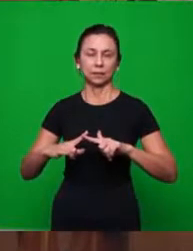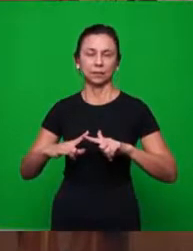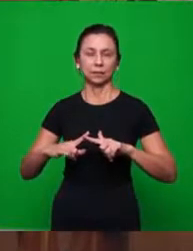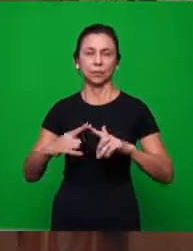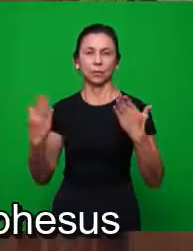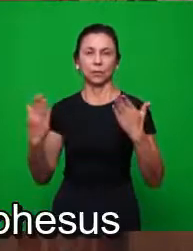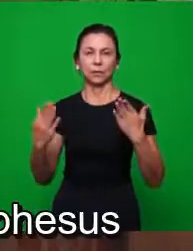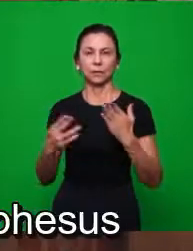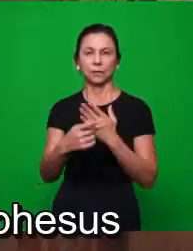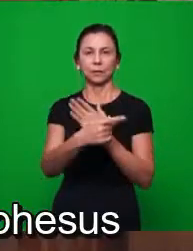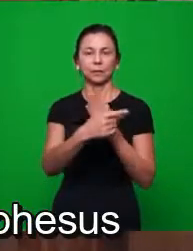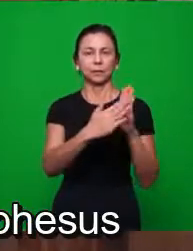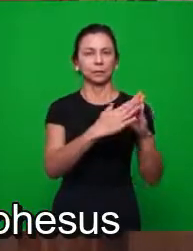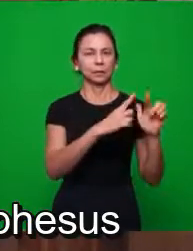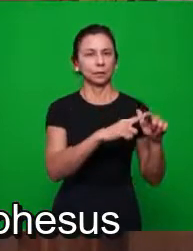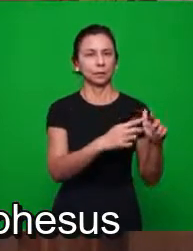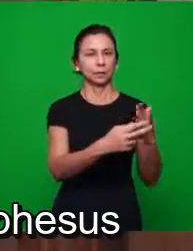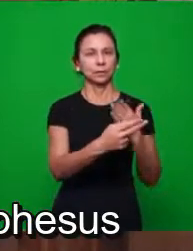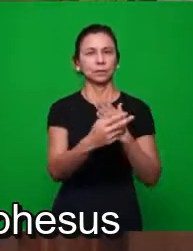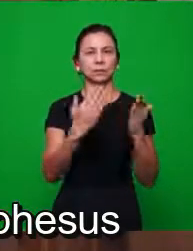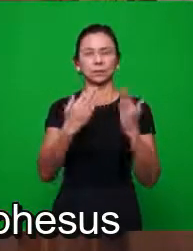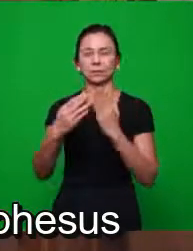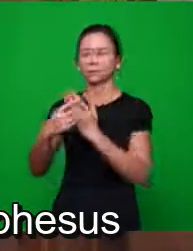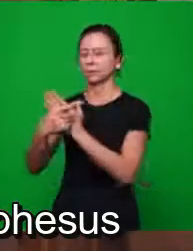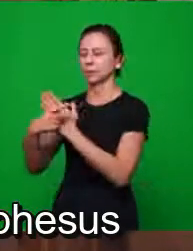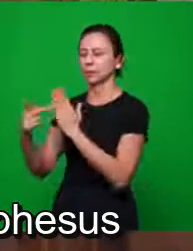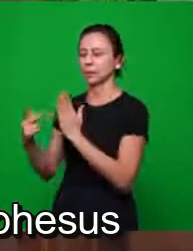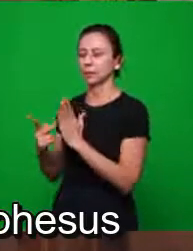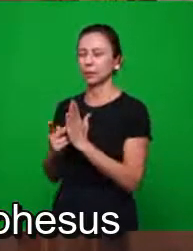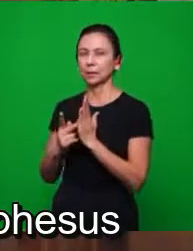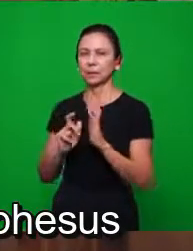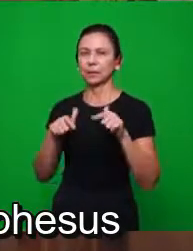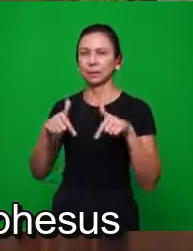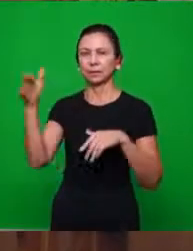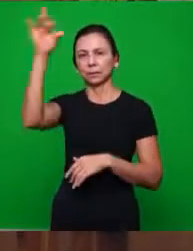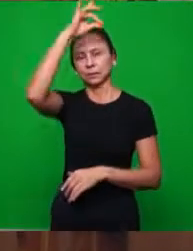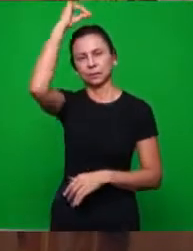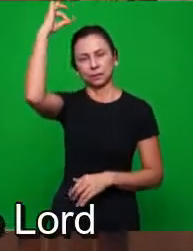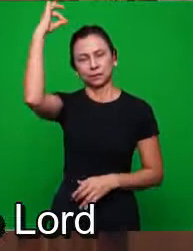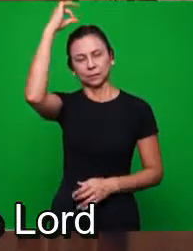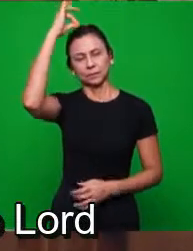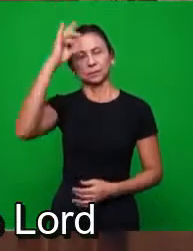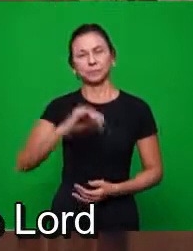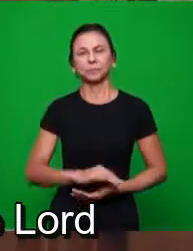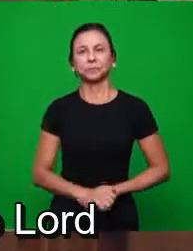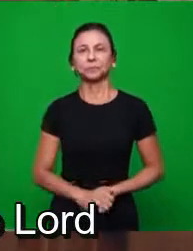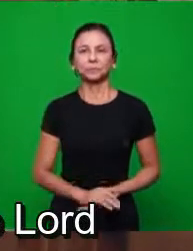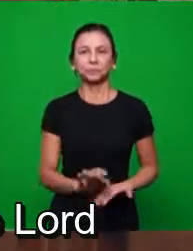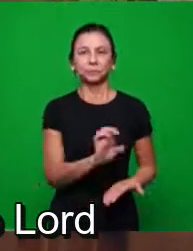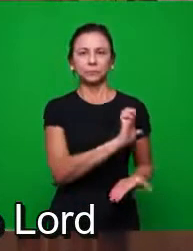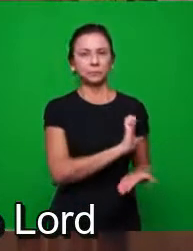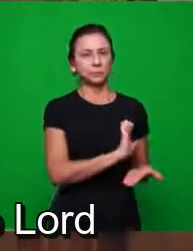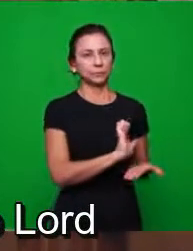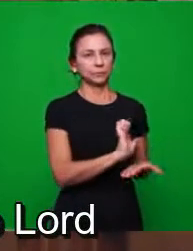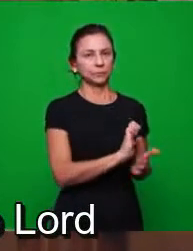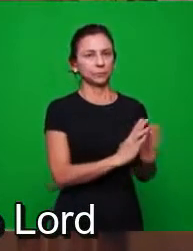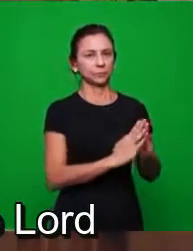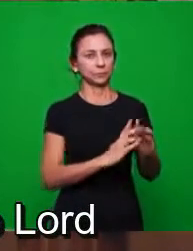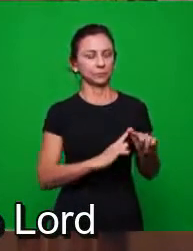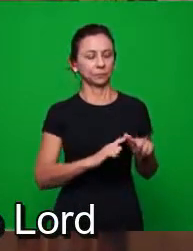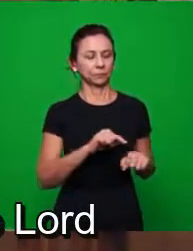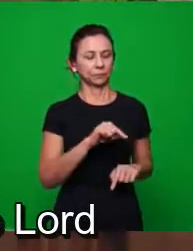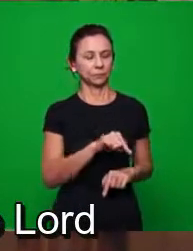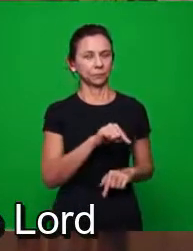parábola e a operação do Espírito do Senhor. Então, em Éfeso, temos aqui a